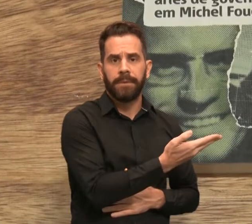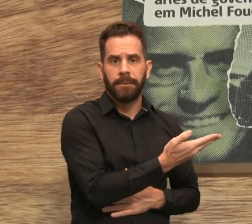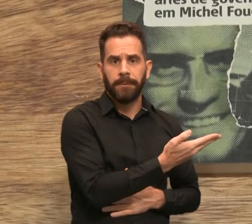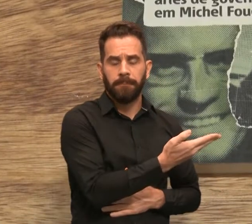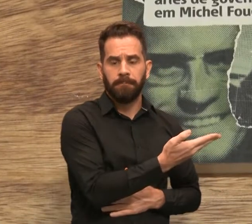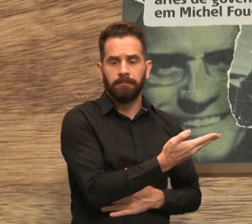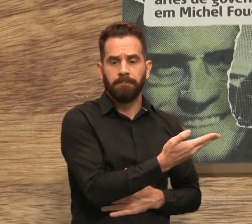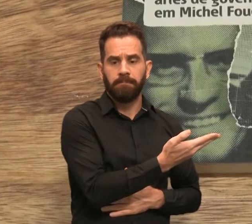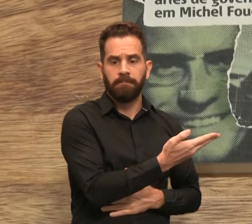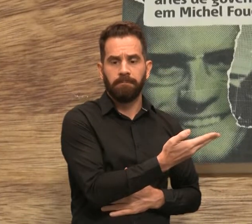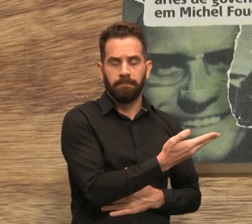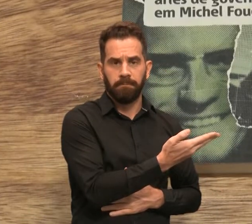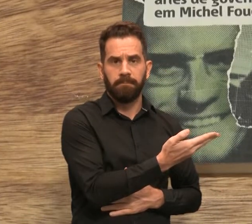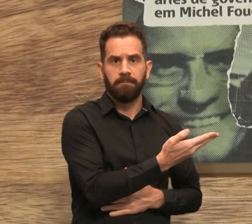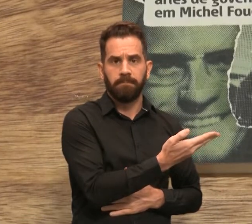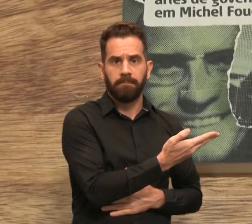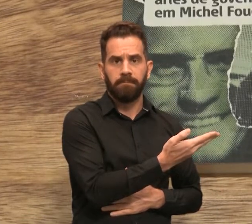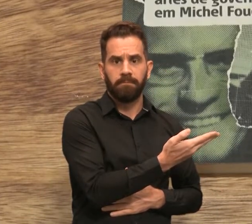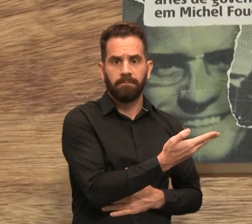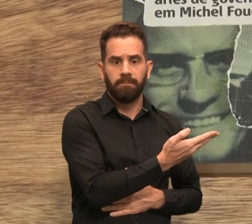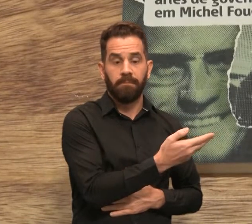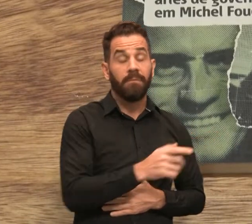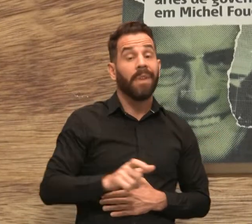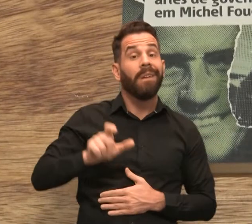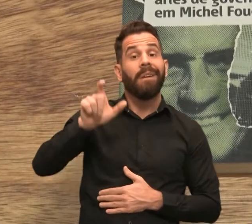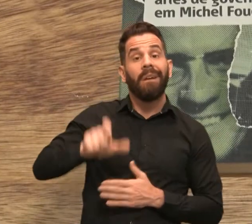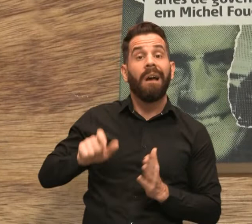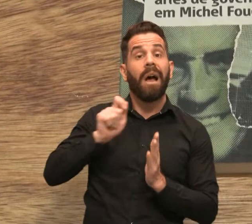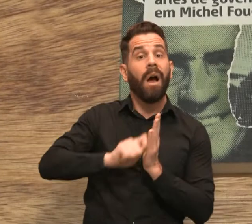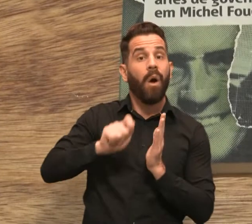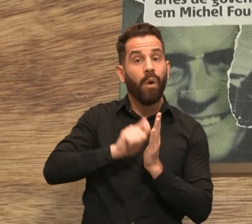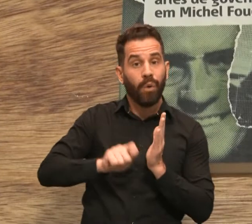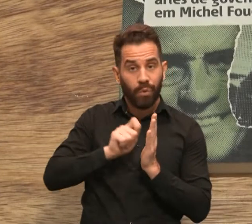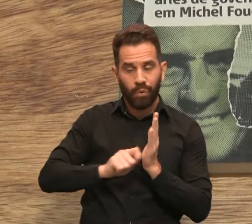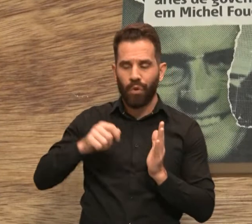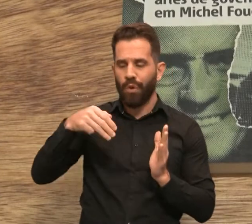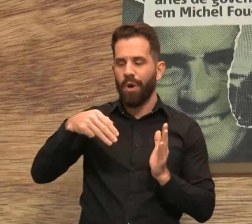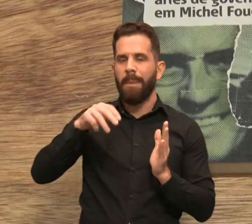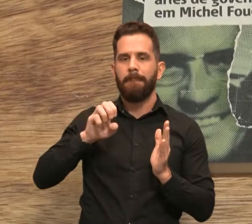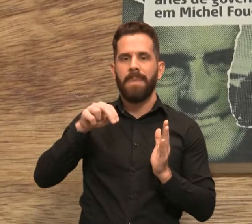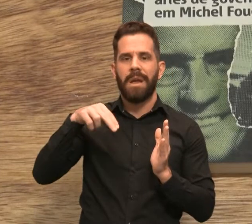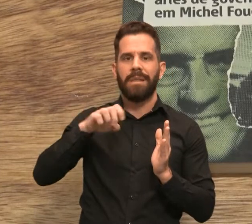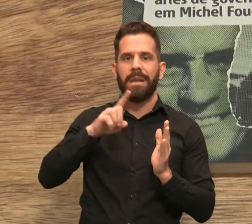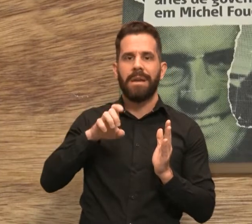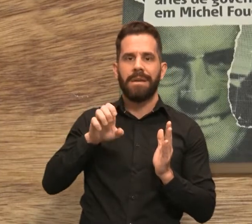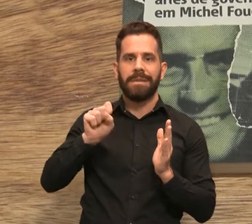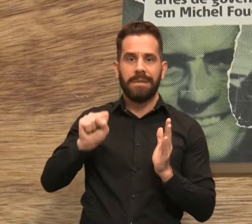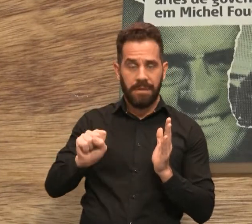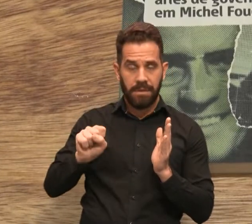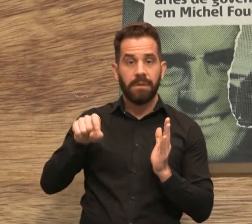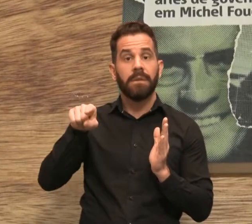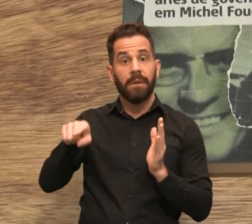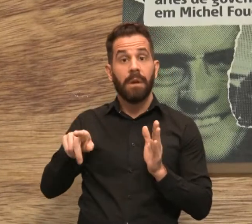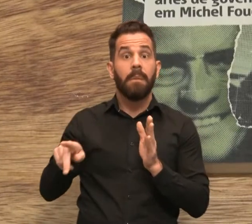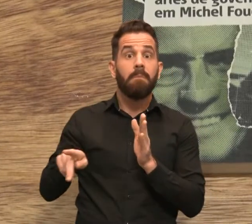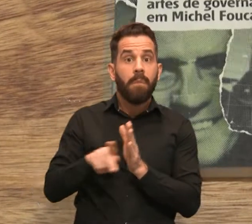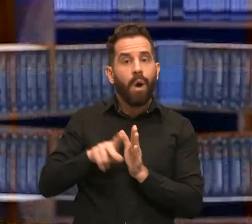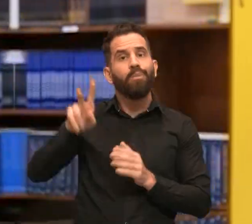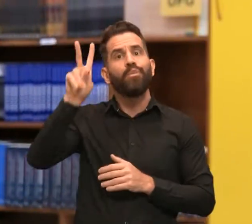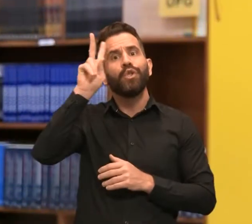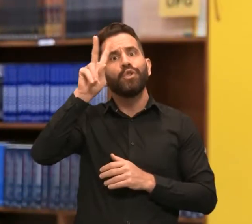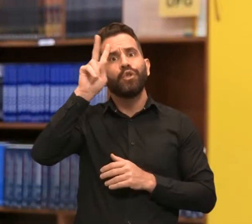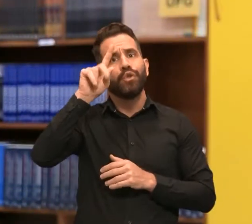Governar em Michel Foucault, de Leandro Menezes, você vai conhecer a versão historiadora do filósofo.